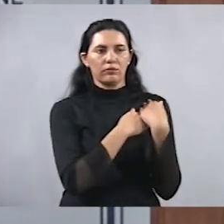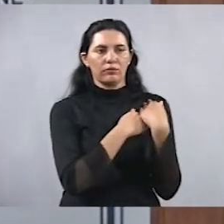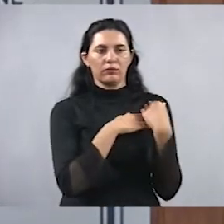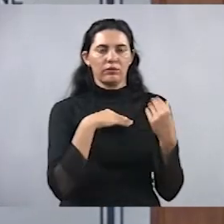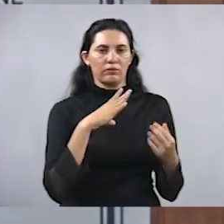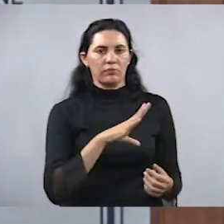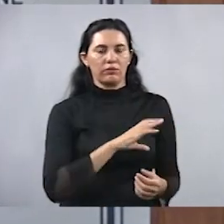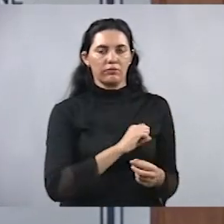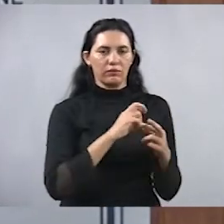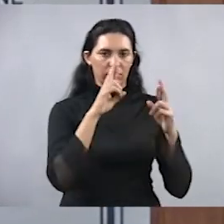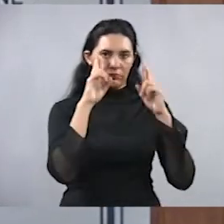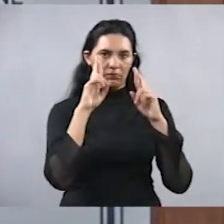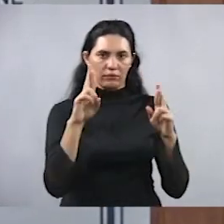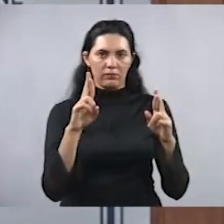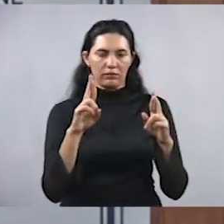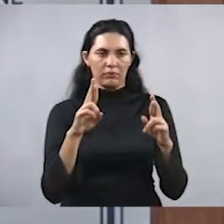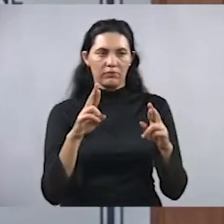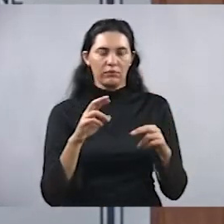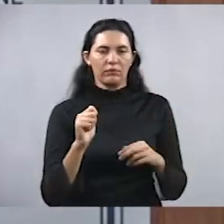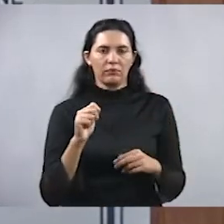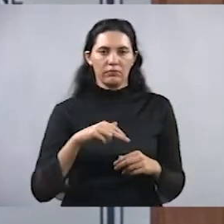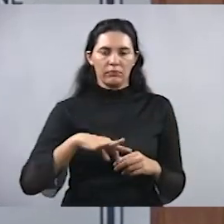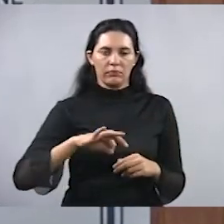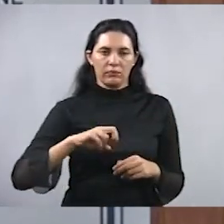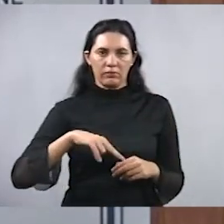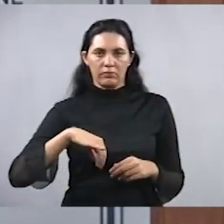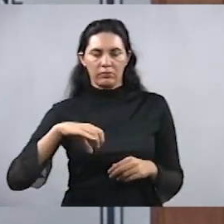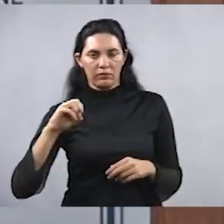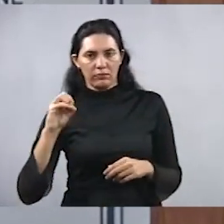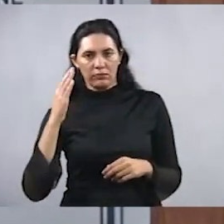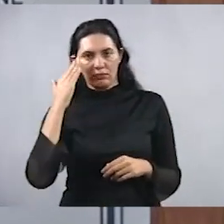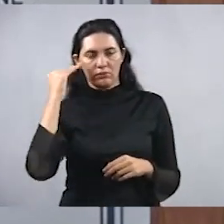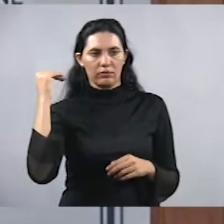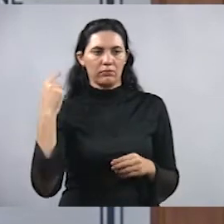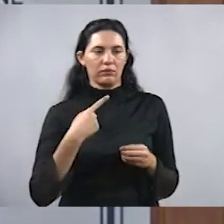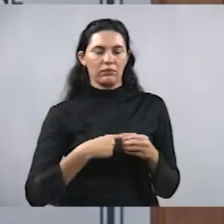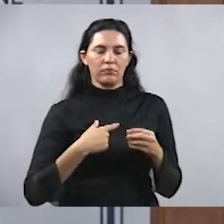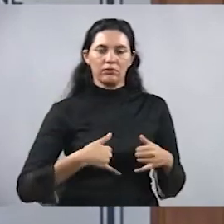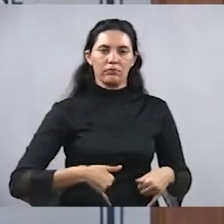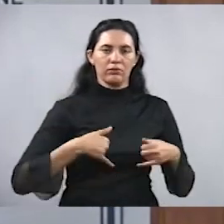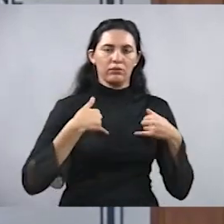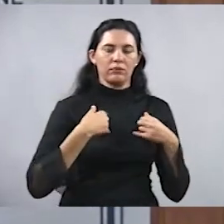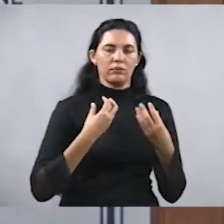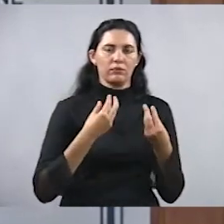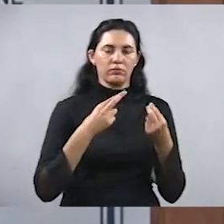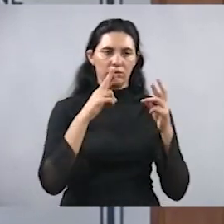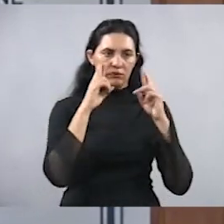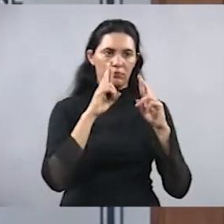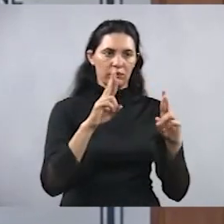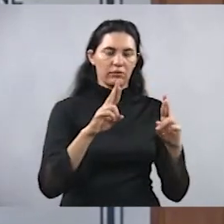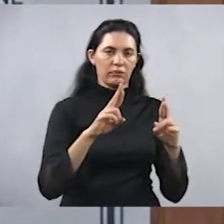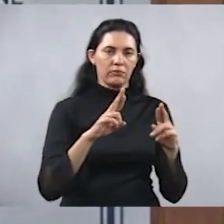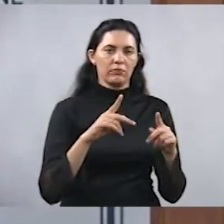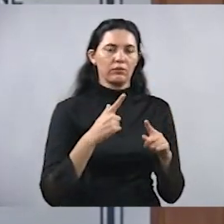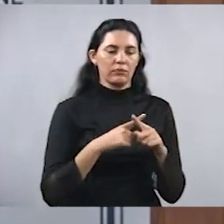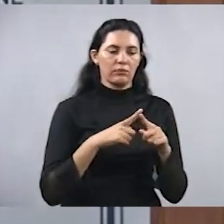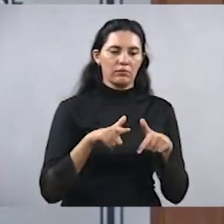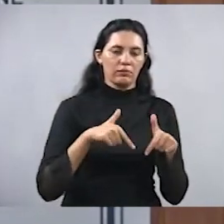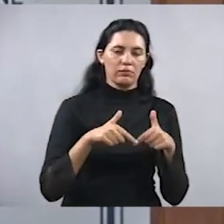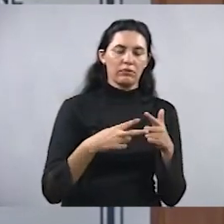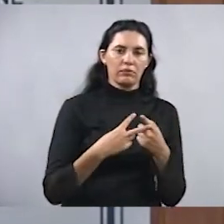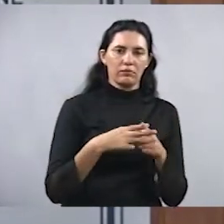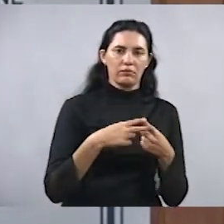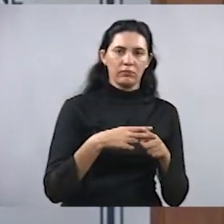querido e respeitado. Seu sucesso na cidade se deve ao orgulho e muito respeito pelo cliente, onde construiu um